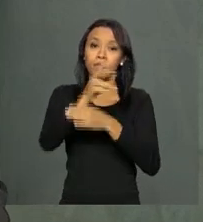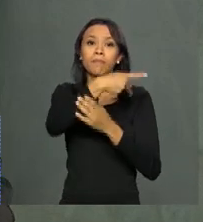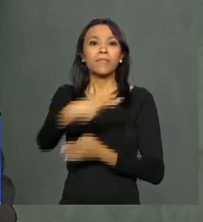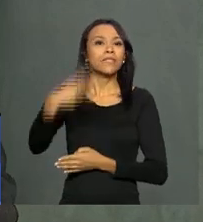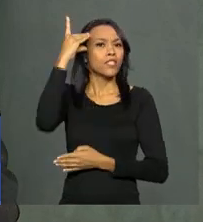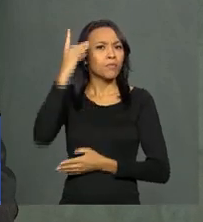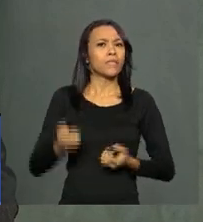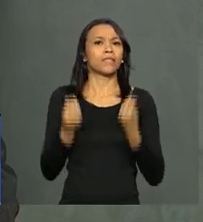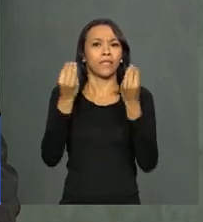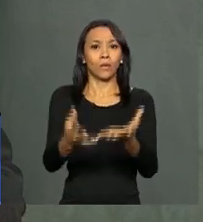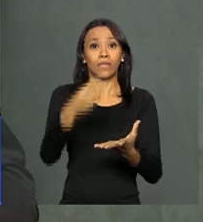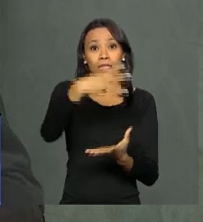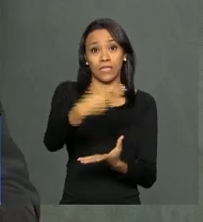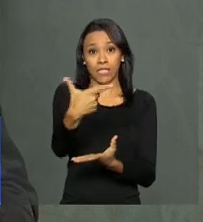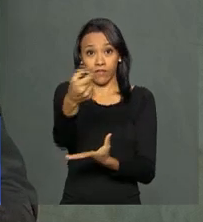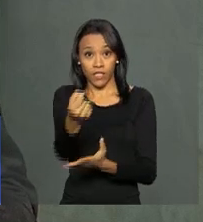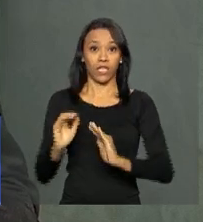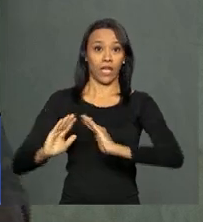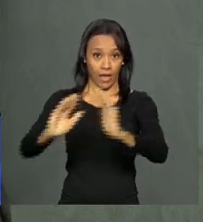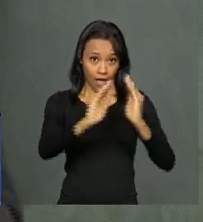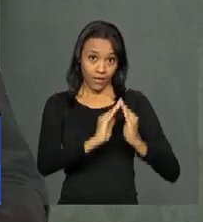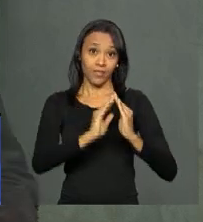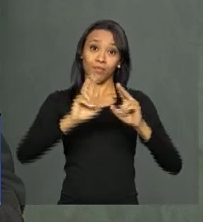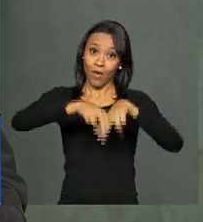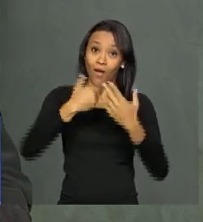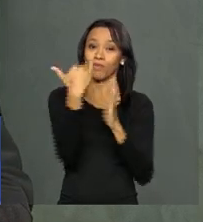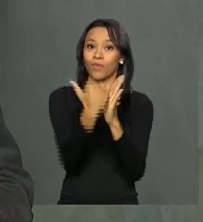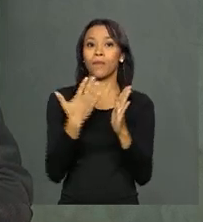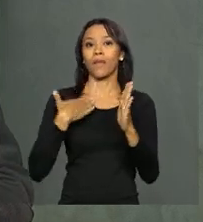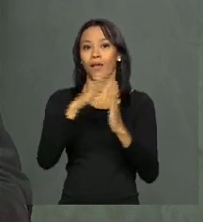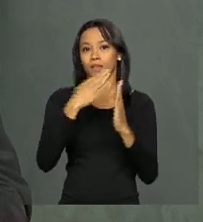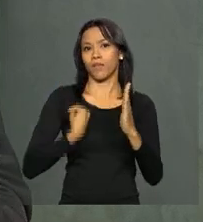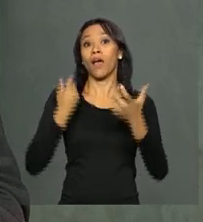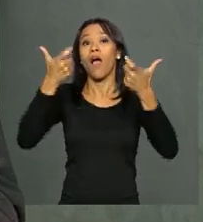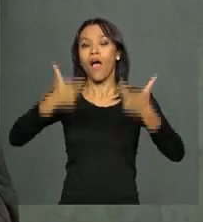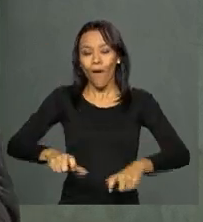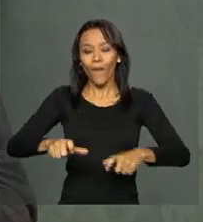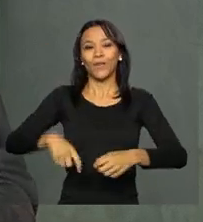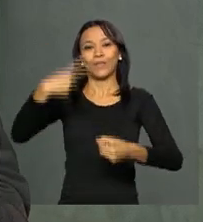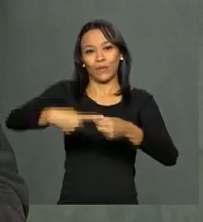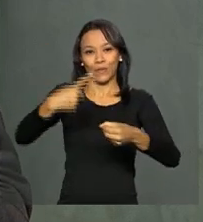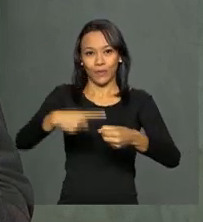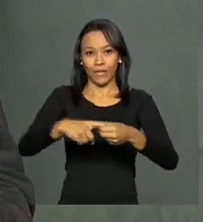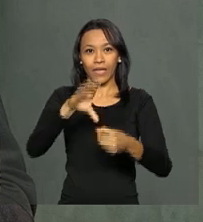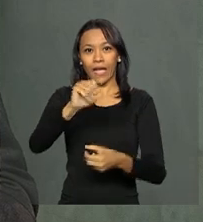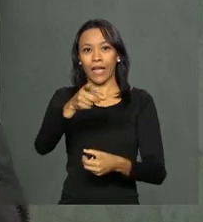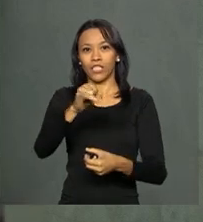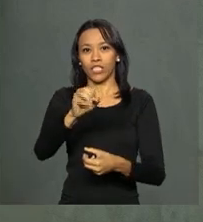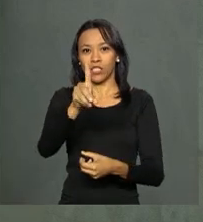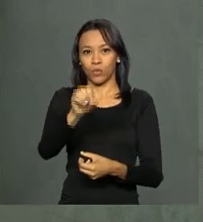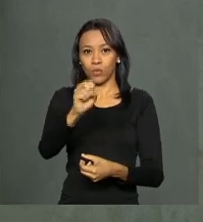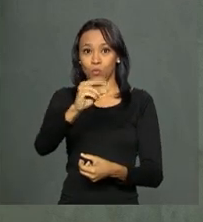Dilma Rousseff entregou 320 residências pelo programa Minha Casa Minha Vida em Caxias do Sul, no Rio Grande do Sul